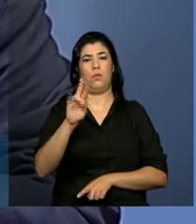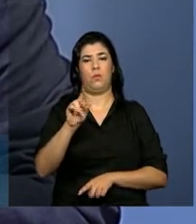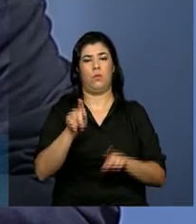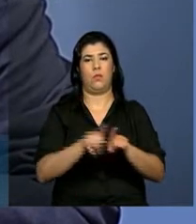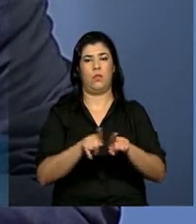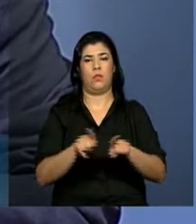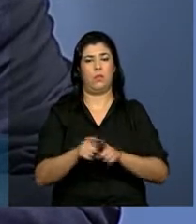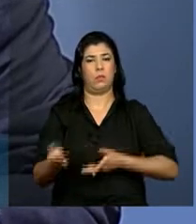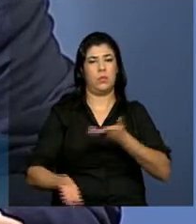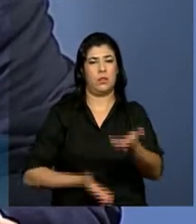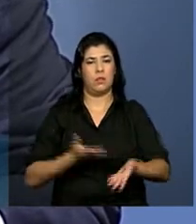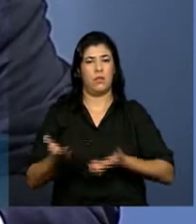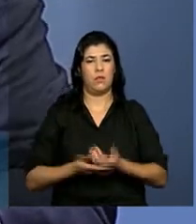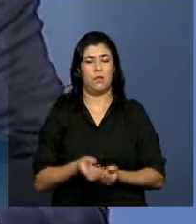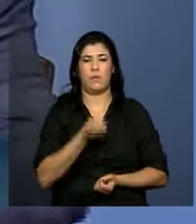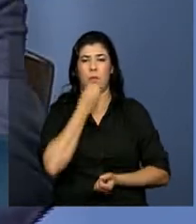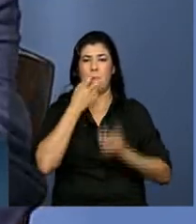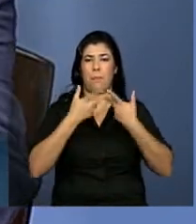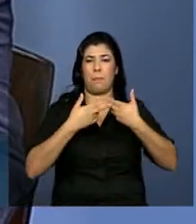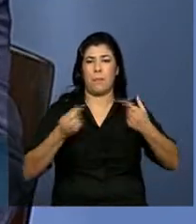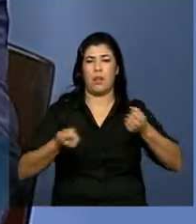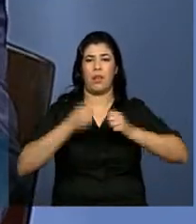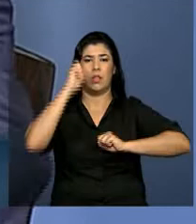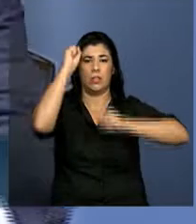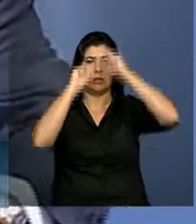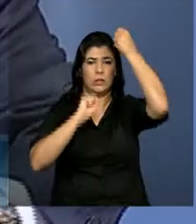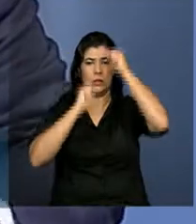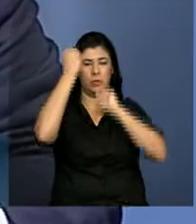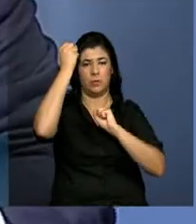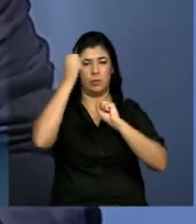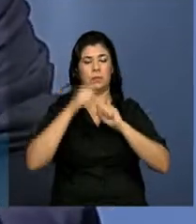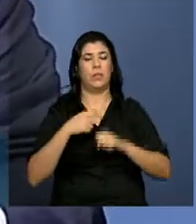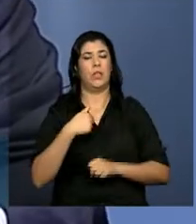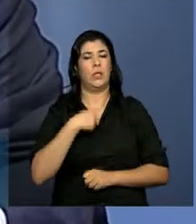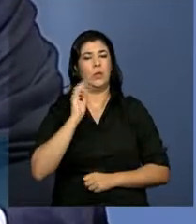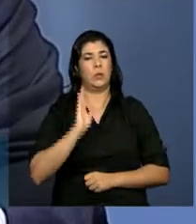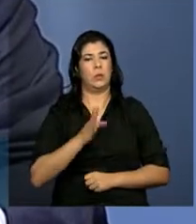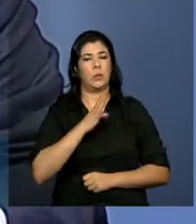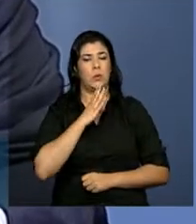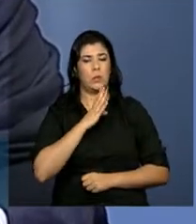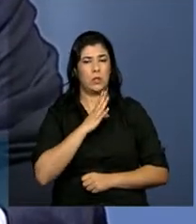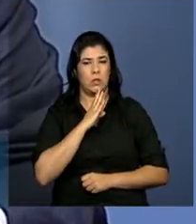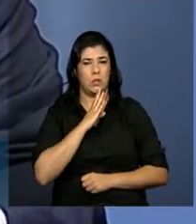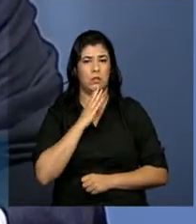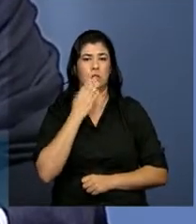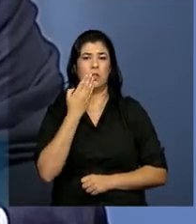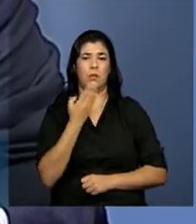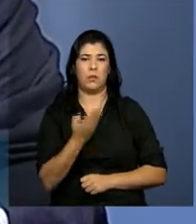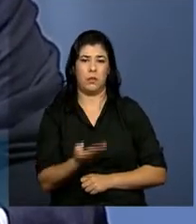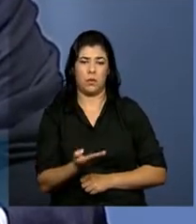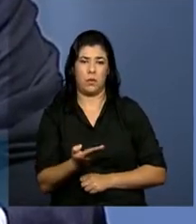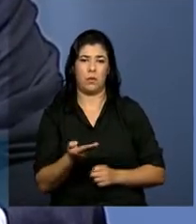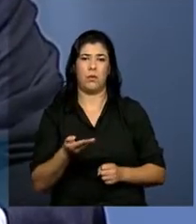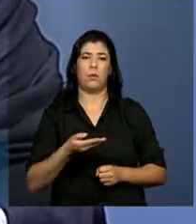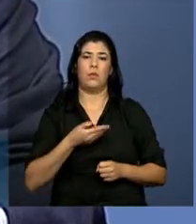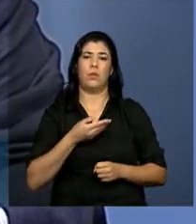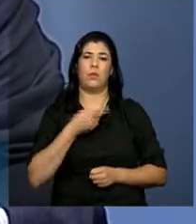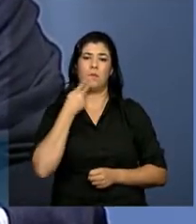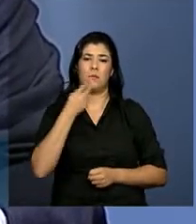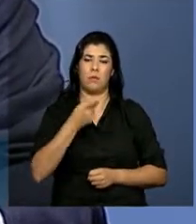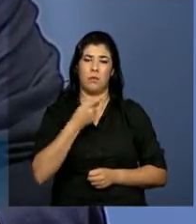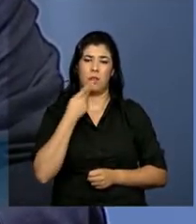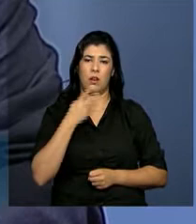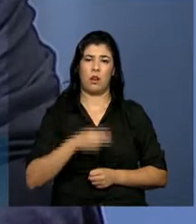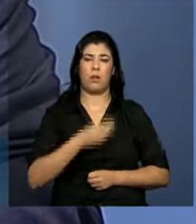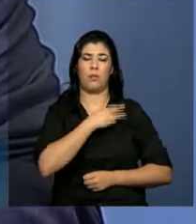industriais. Eu, com isso, passo a palavra para o ministro Armando Monteiro e depois